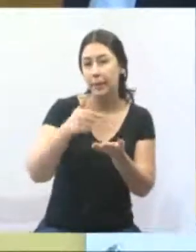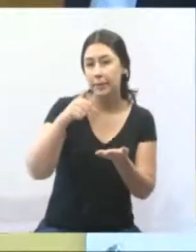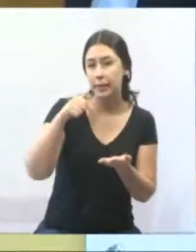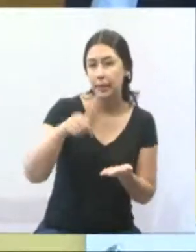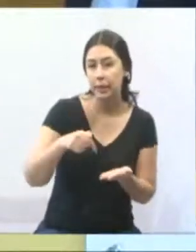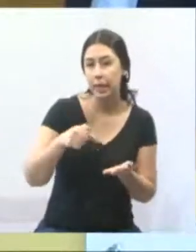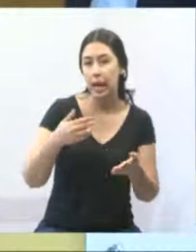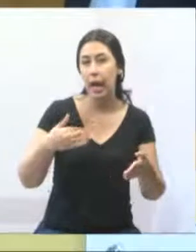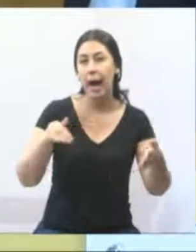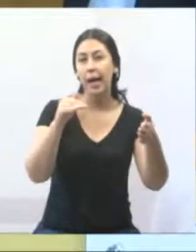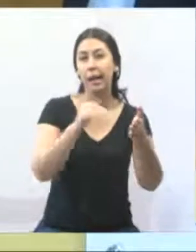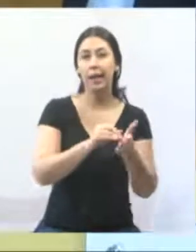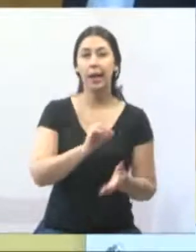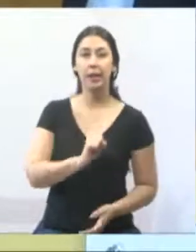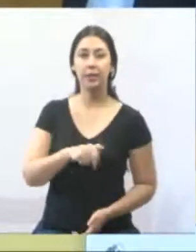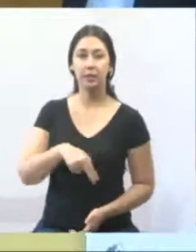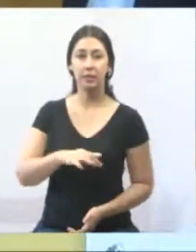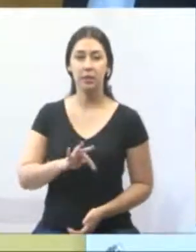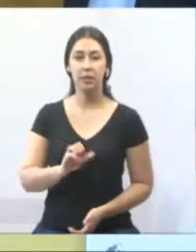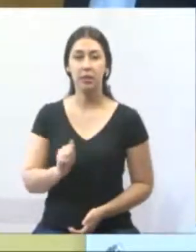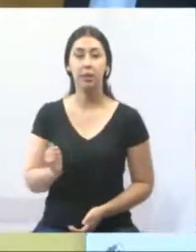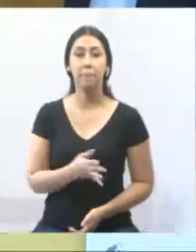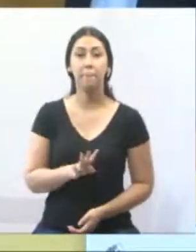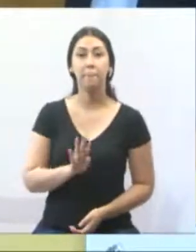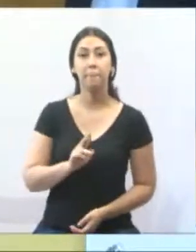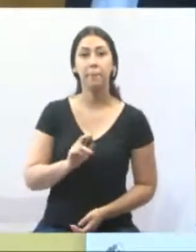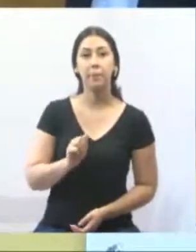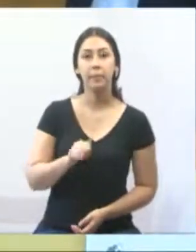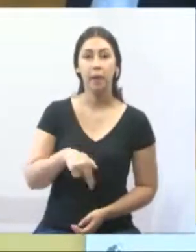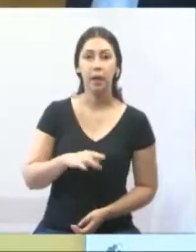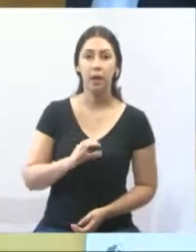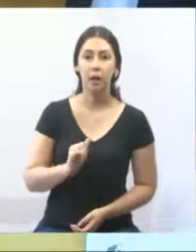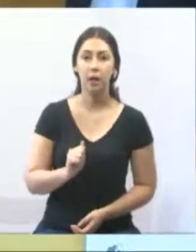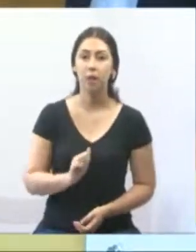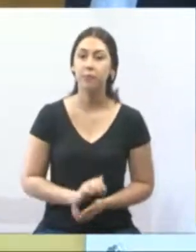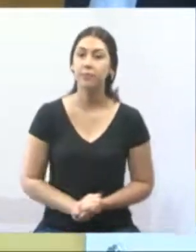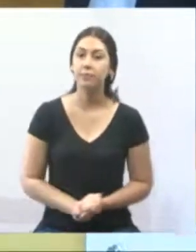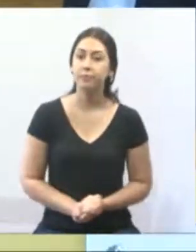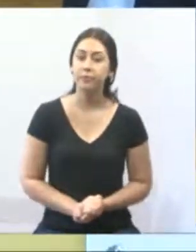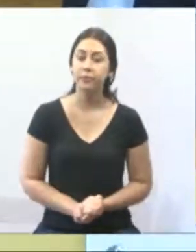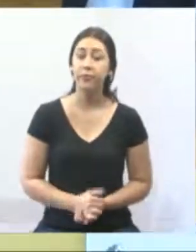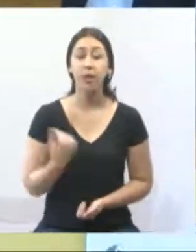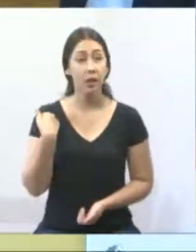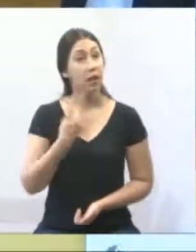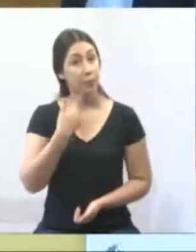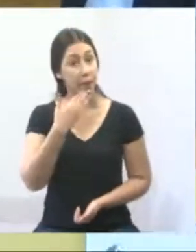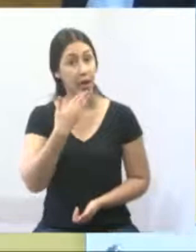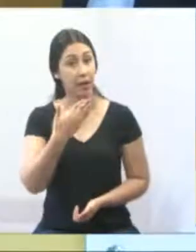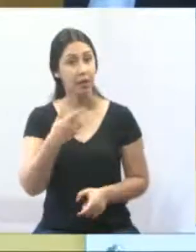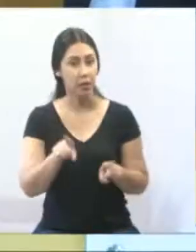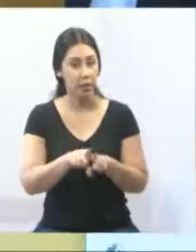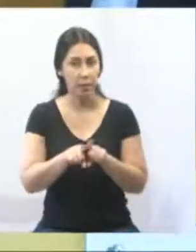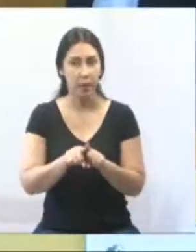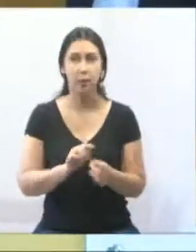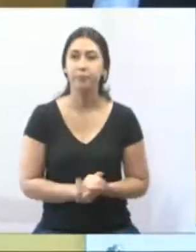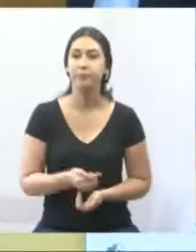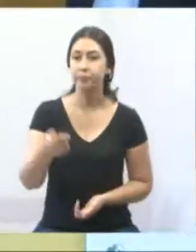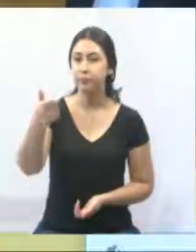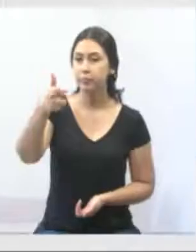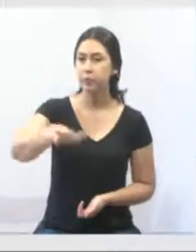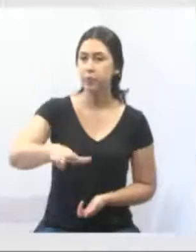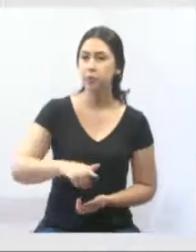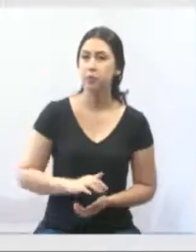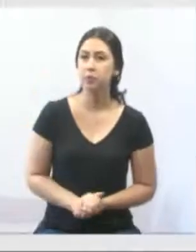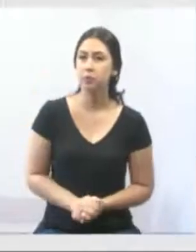Light, vai até Santa Branca. Então, fica o nosso pedido aqui também, tá bom? Pode ir para a próxima.